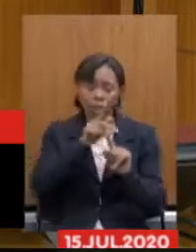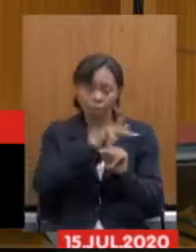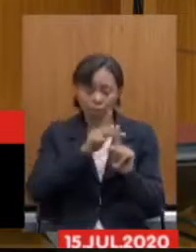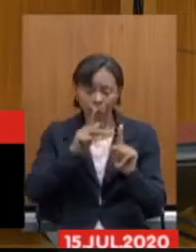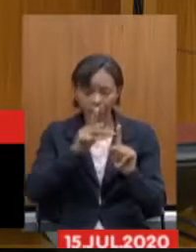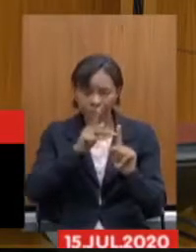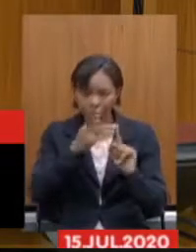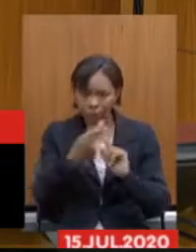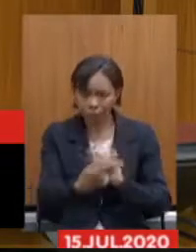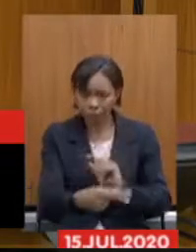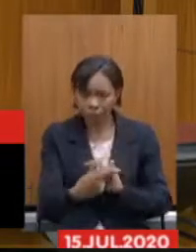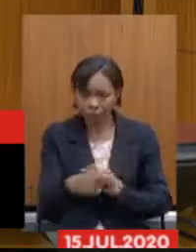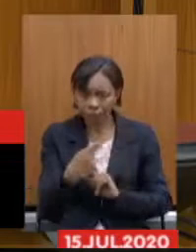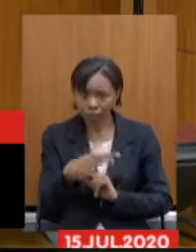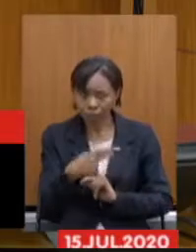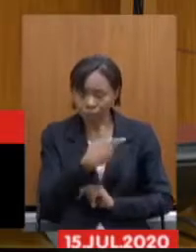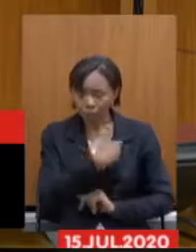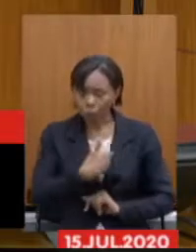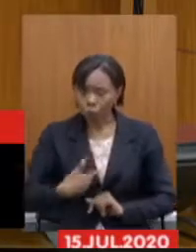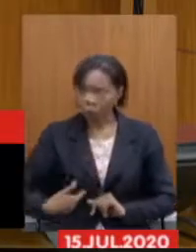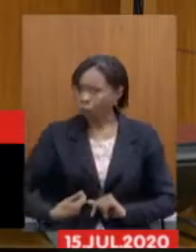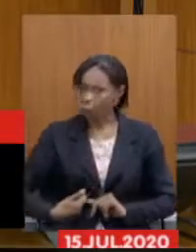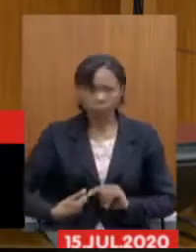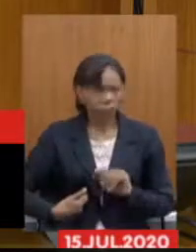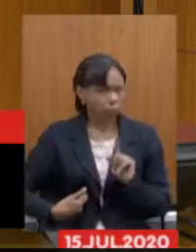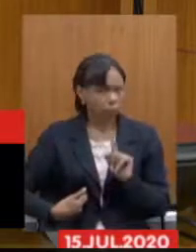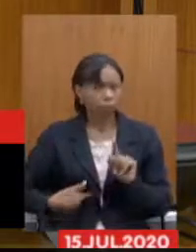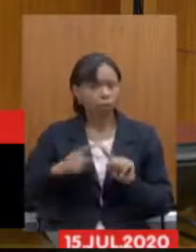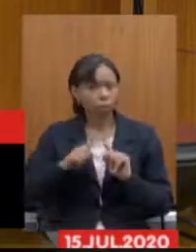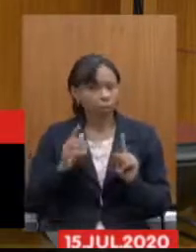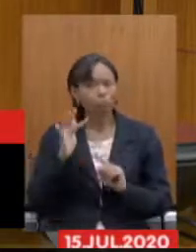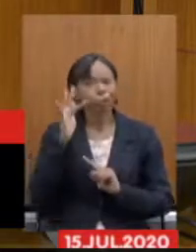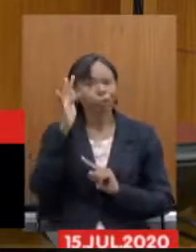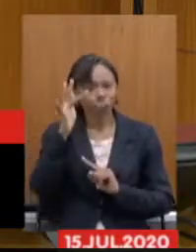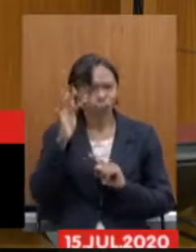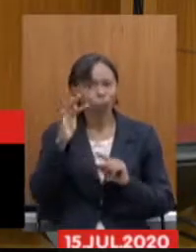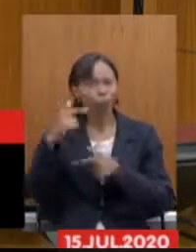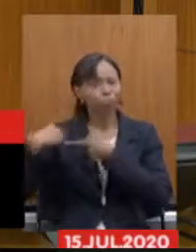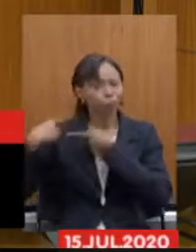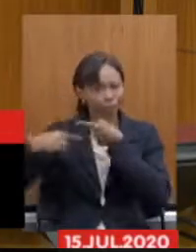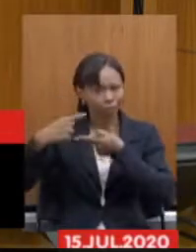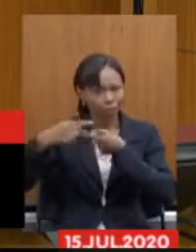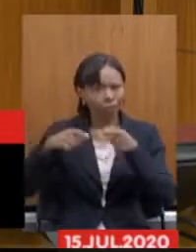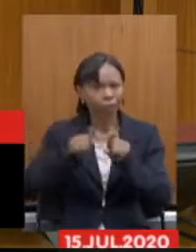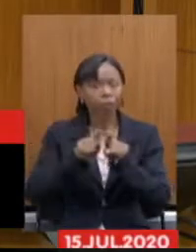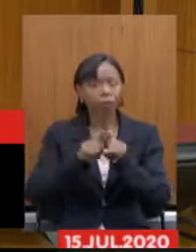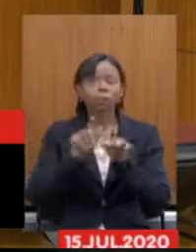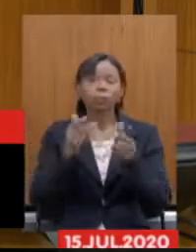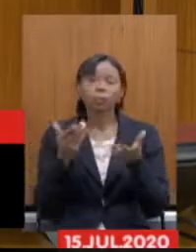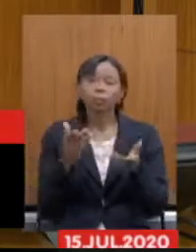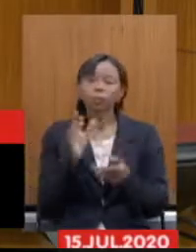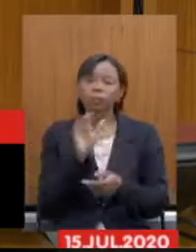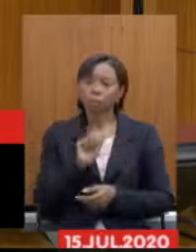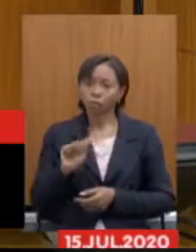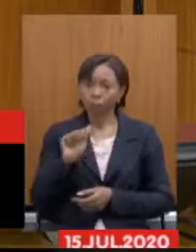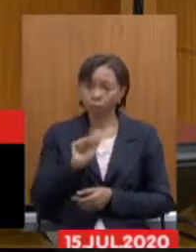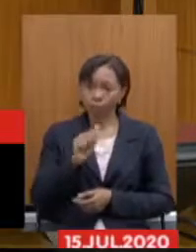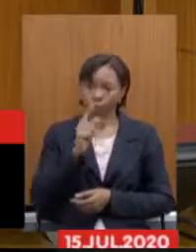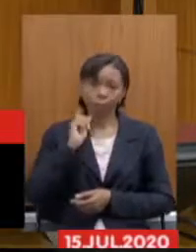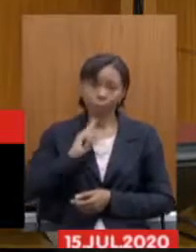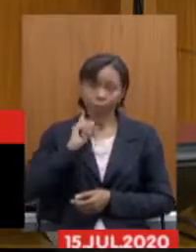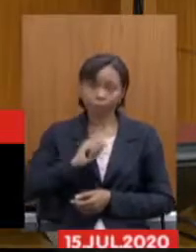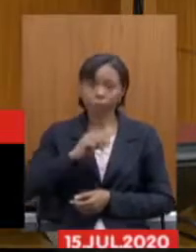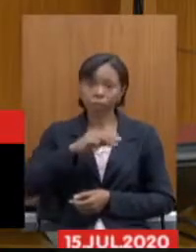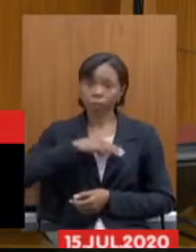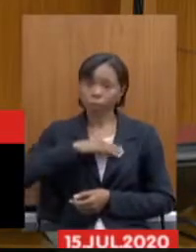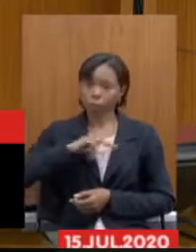governo, é uma previdência para as futuras gerações também. E coloco aqui a Associação Mineira do Ministério Público, eu,